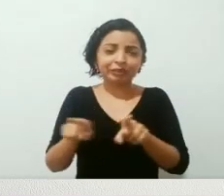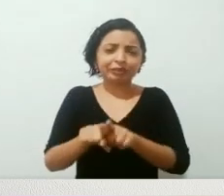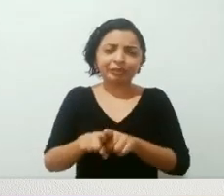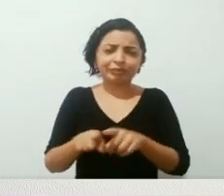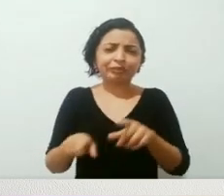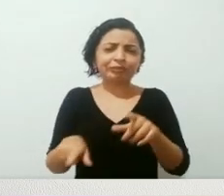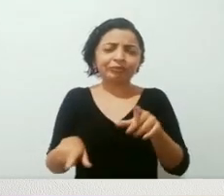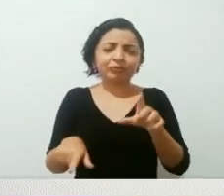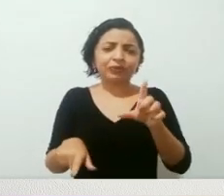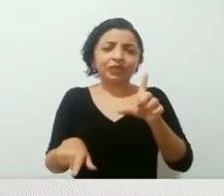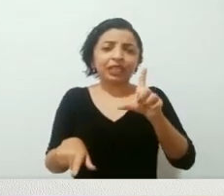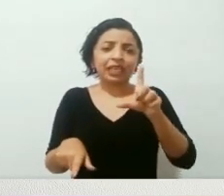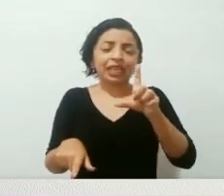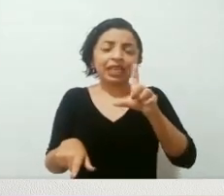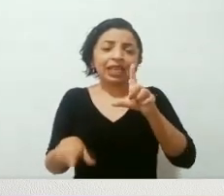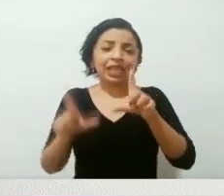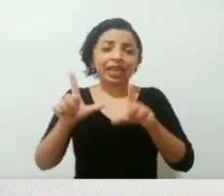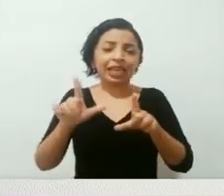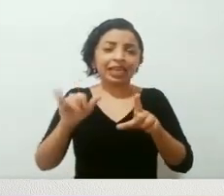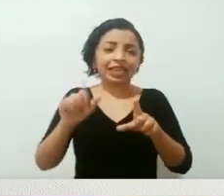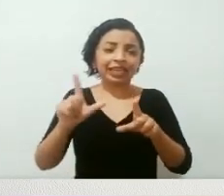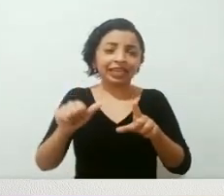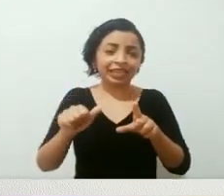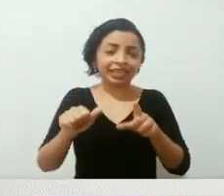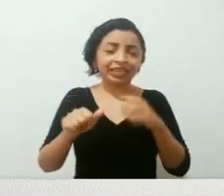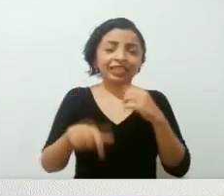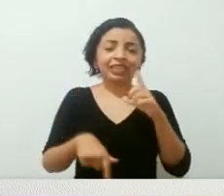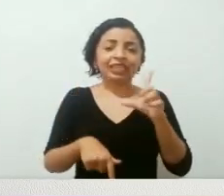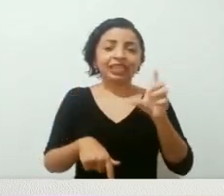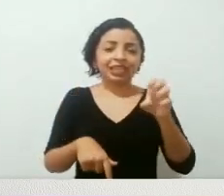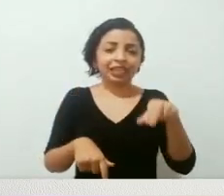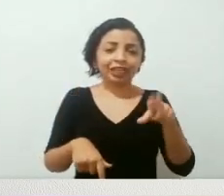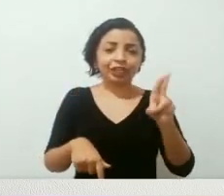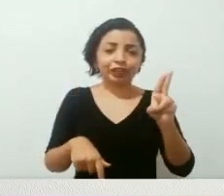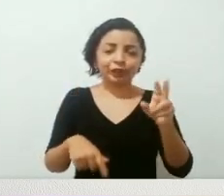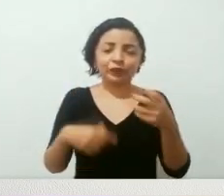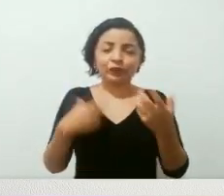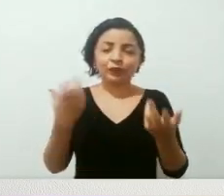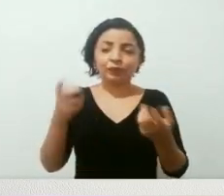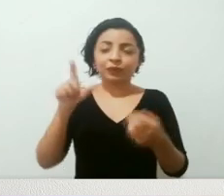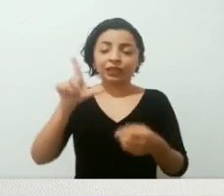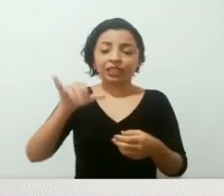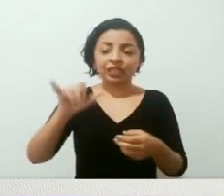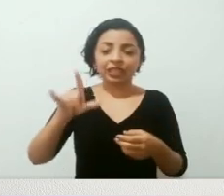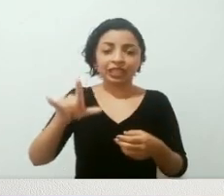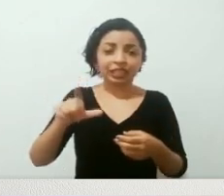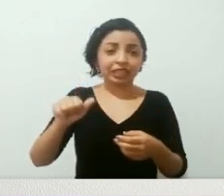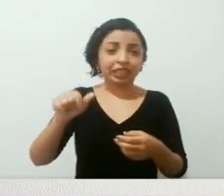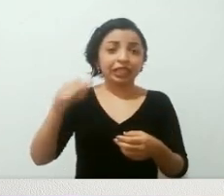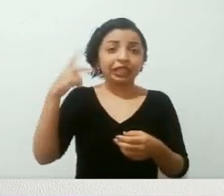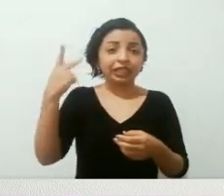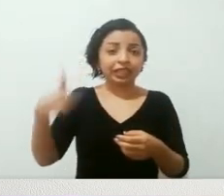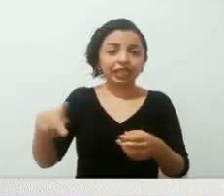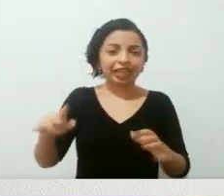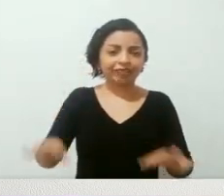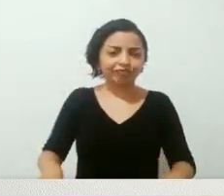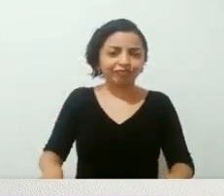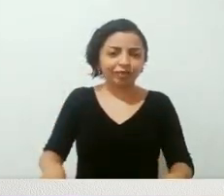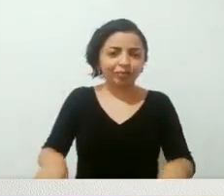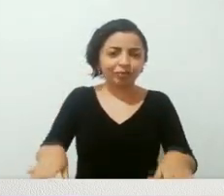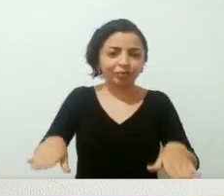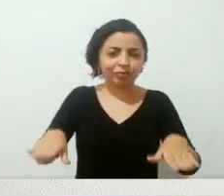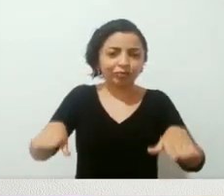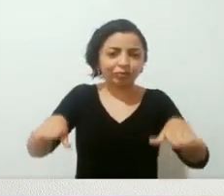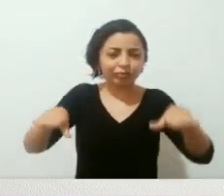da Lila, não é nenhum tipo de spoiler, porque é natural, né, da série, que você vá acompanhando toda a trajetória delas, desde a infância,